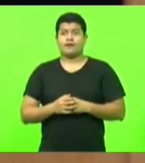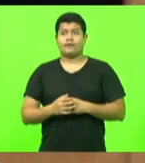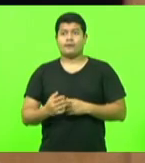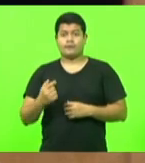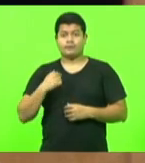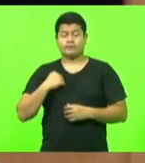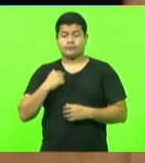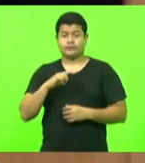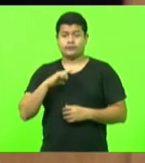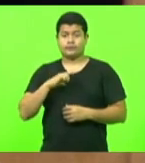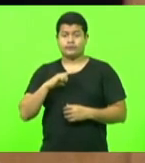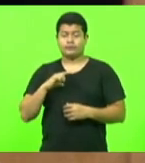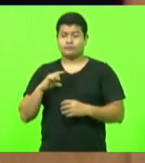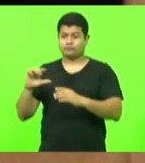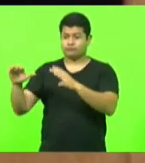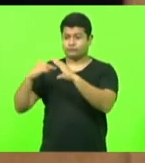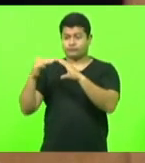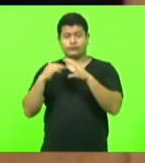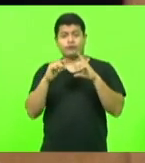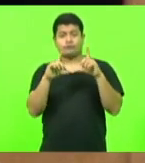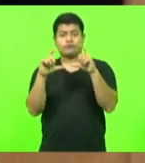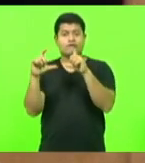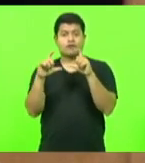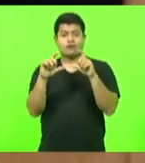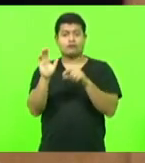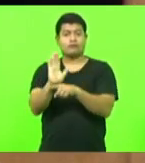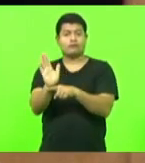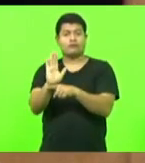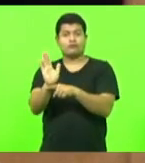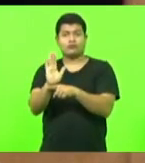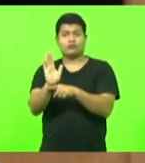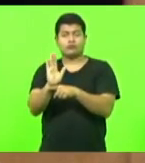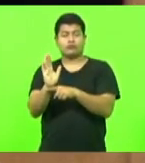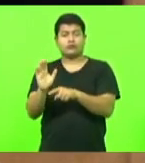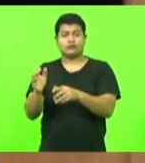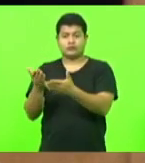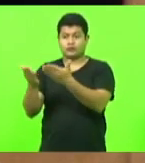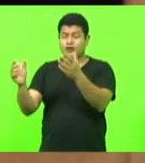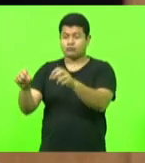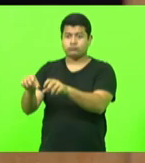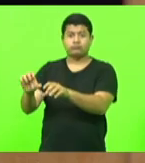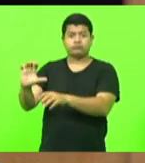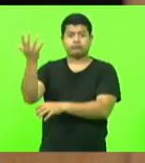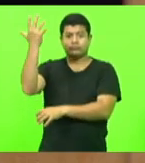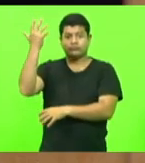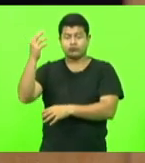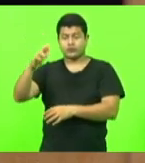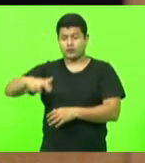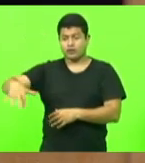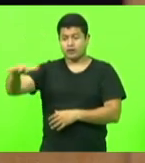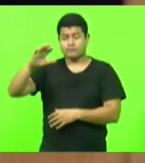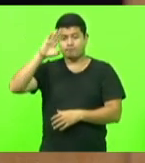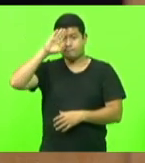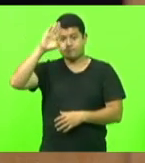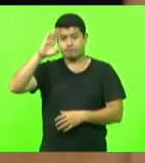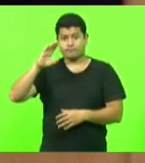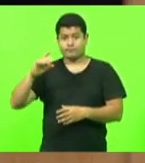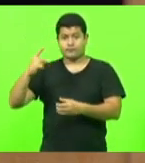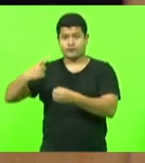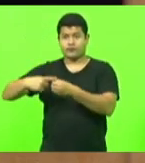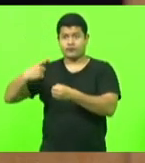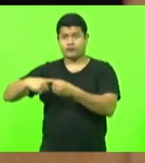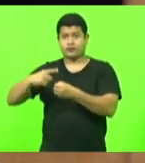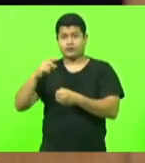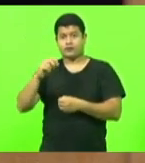fotos, vídeos desses danos causados lá na região e principalmente no município de